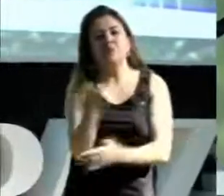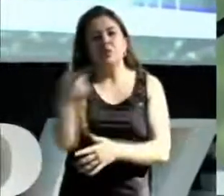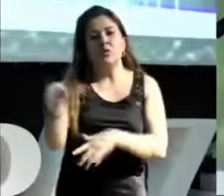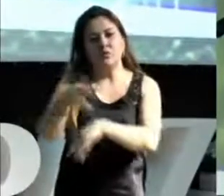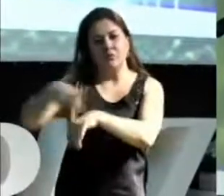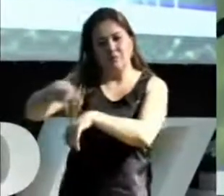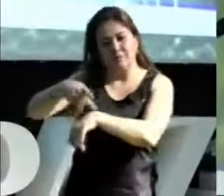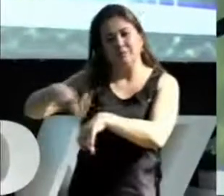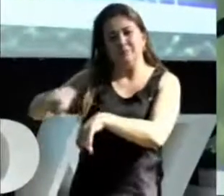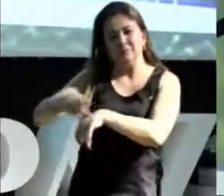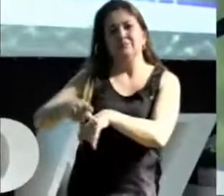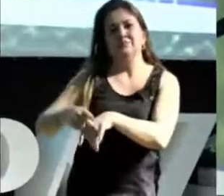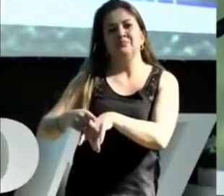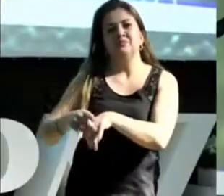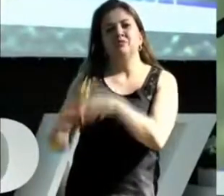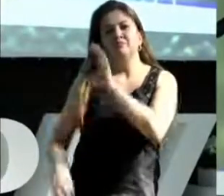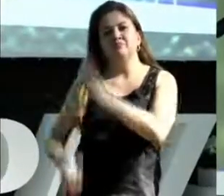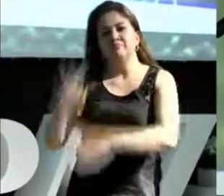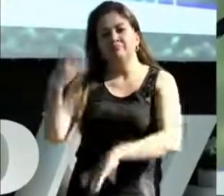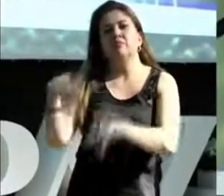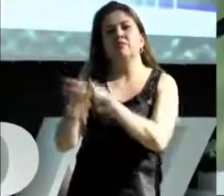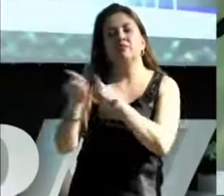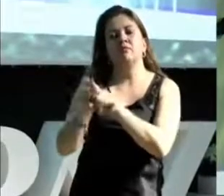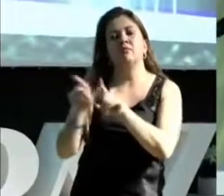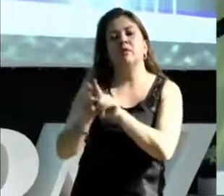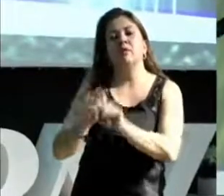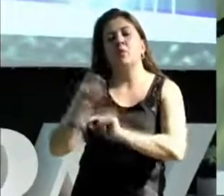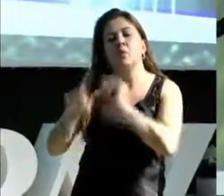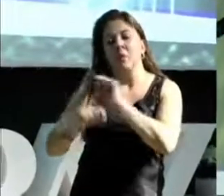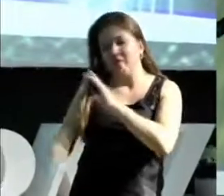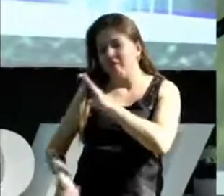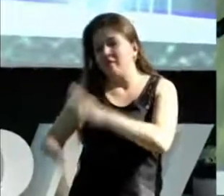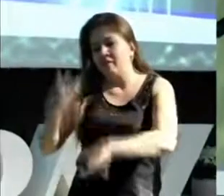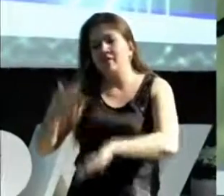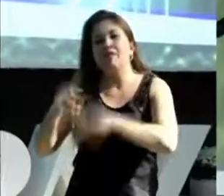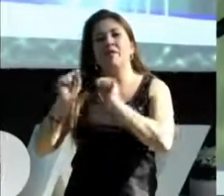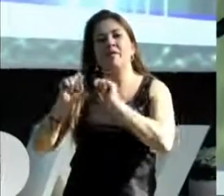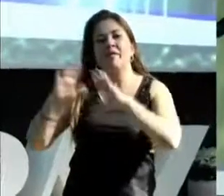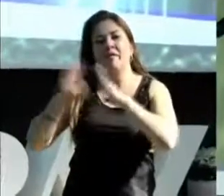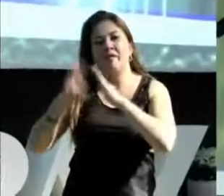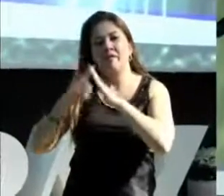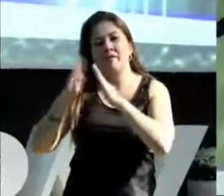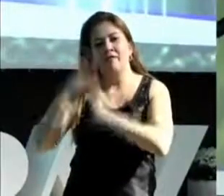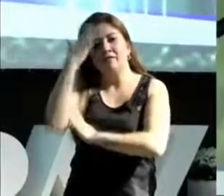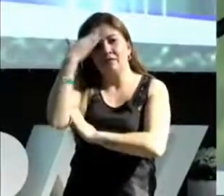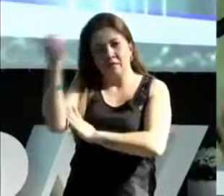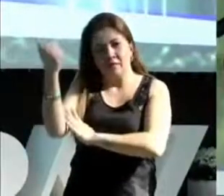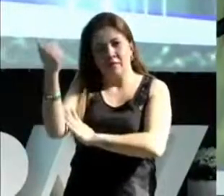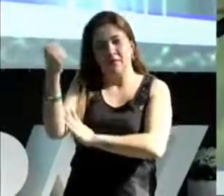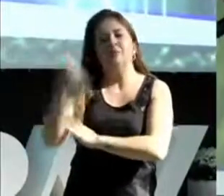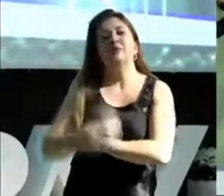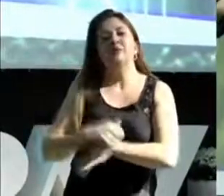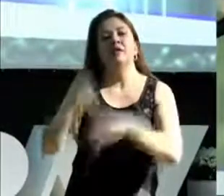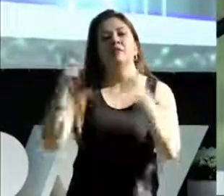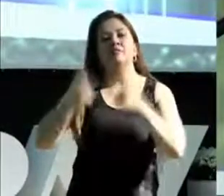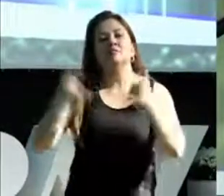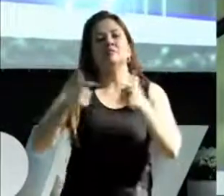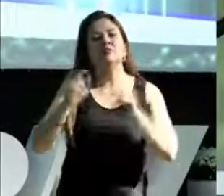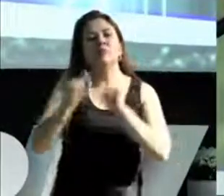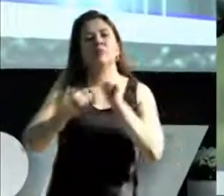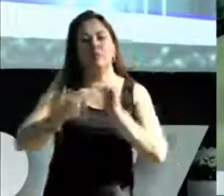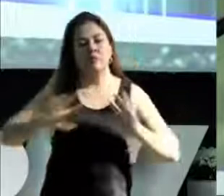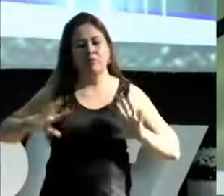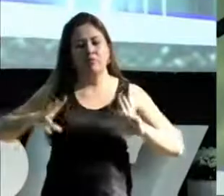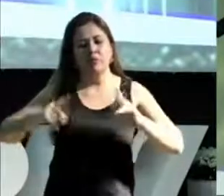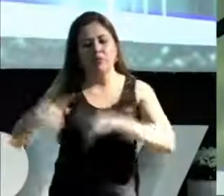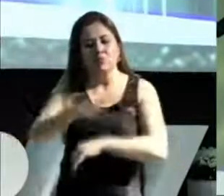um local chamado Bait al-Hikmah, a Casa da Sabedoria. Era um local onde todas as ciências e